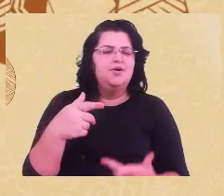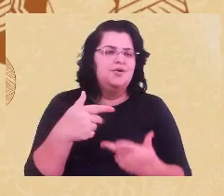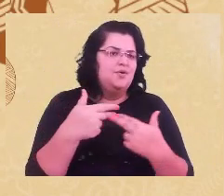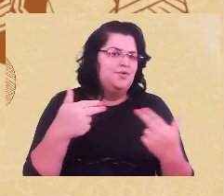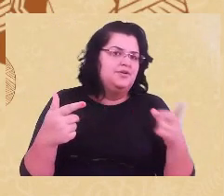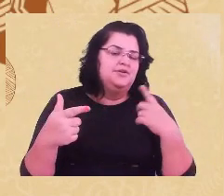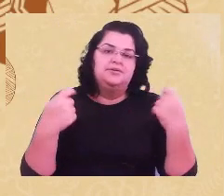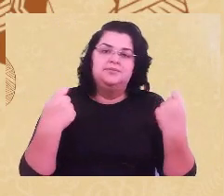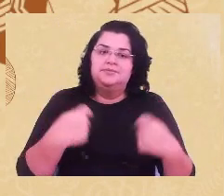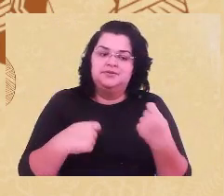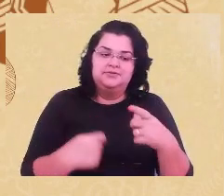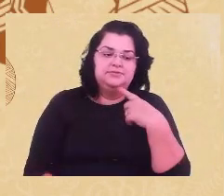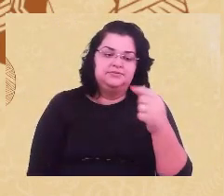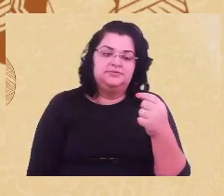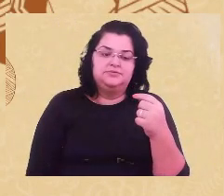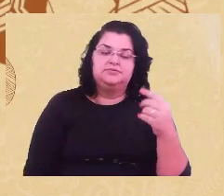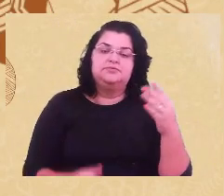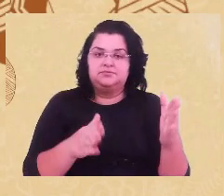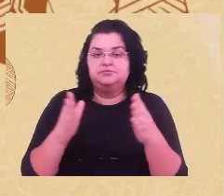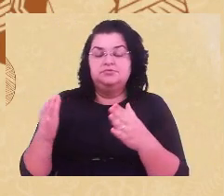largamente refutar.